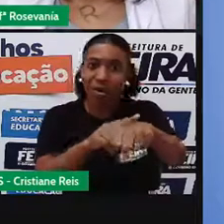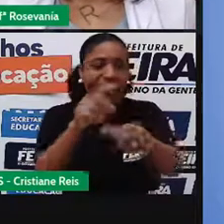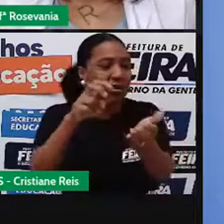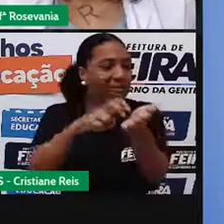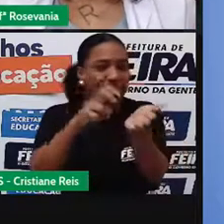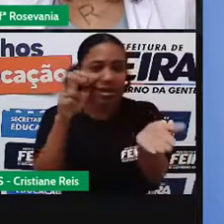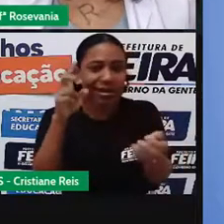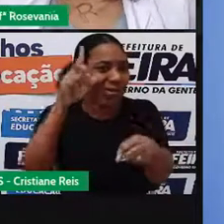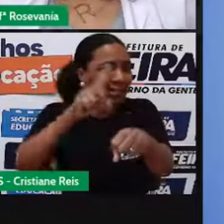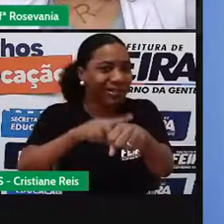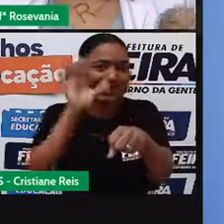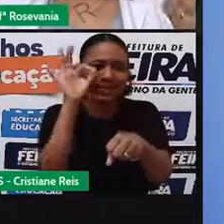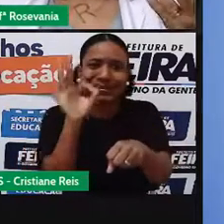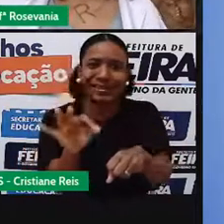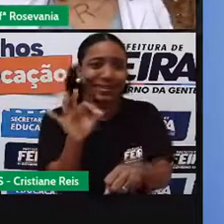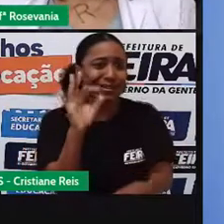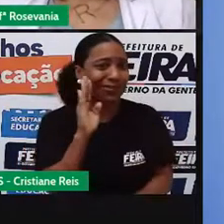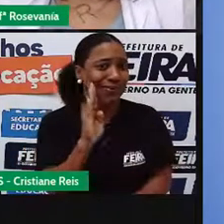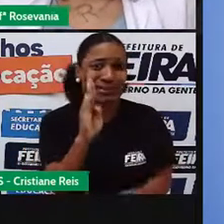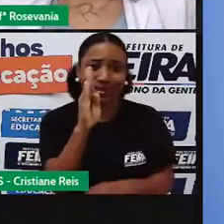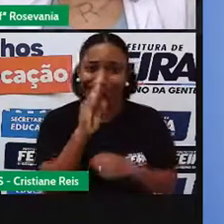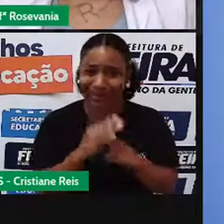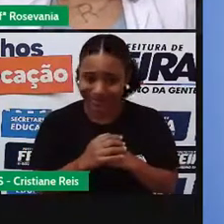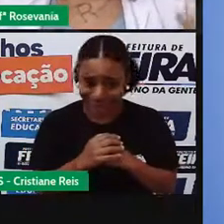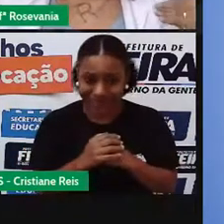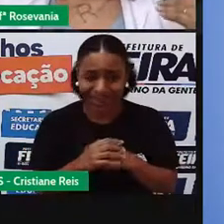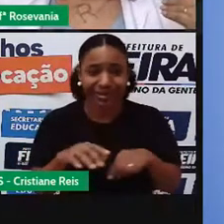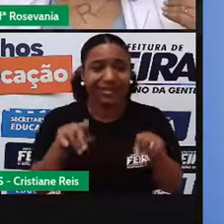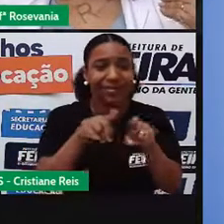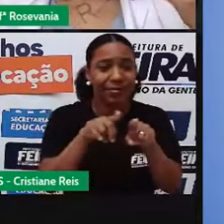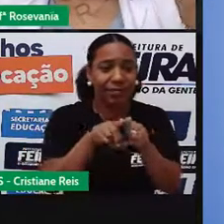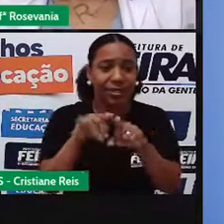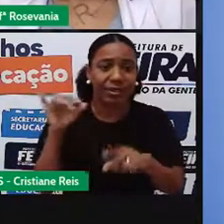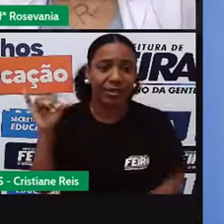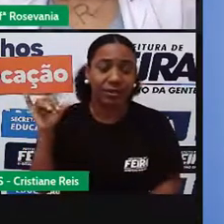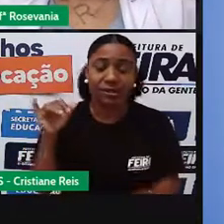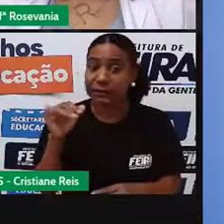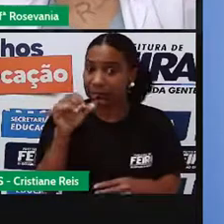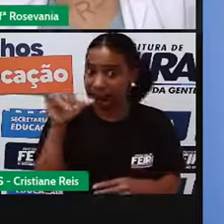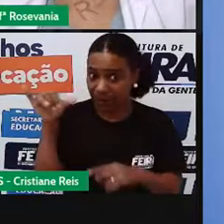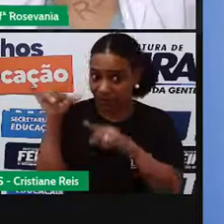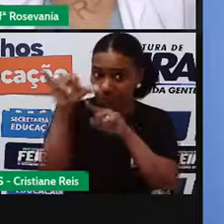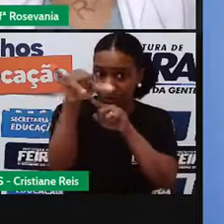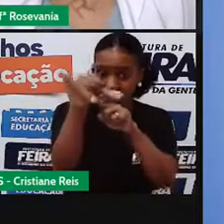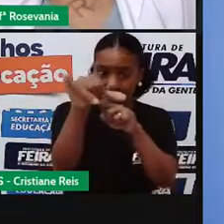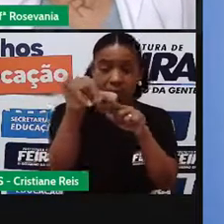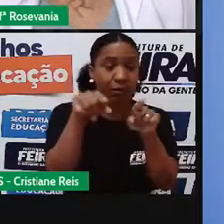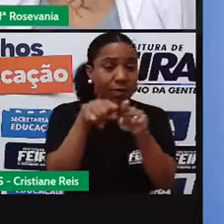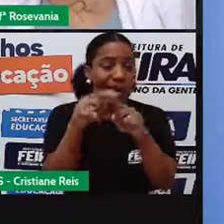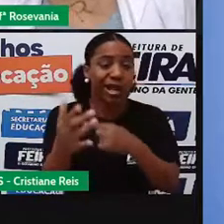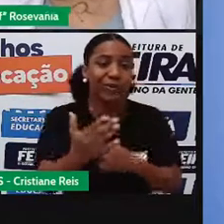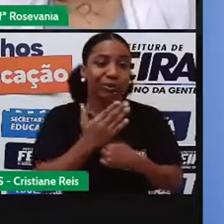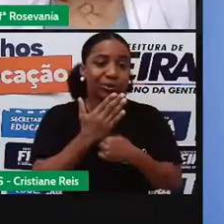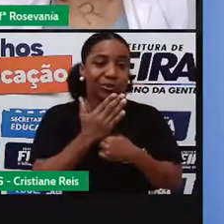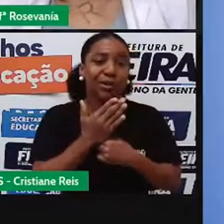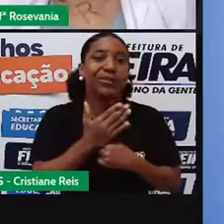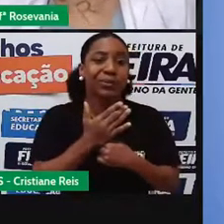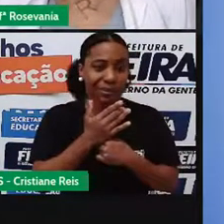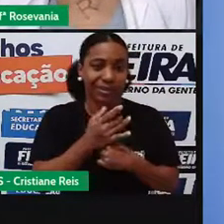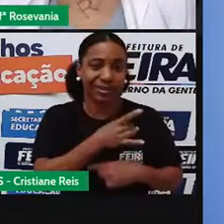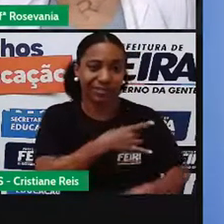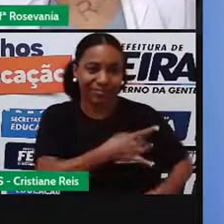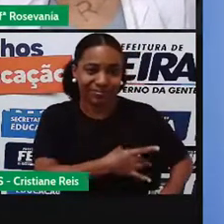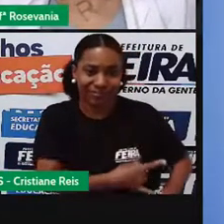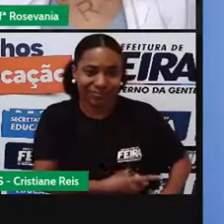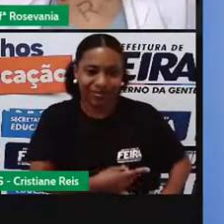por tantas horas, transporte de órgãos mesmo, se não fosse esse tipo de transporte, perderia, né,